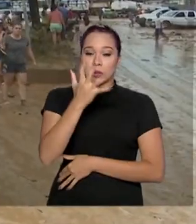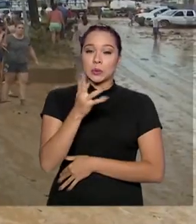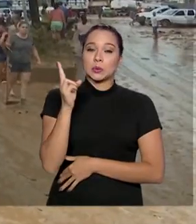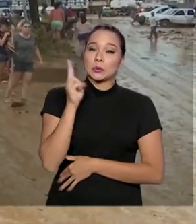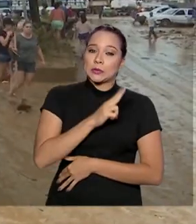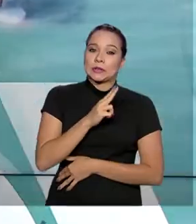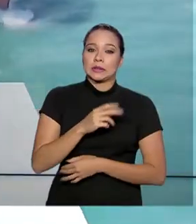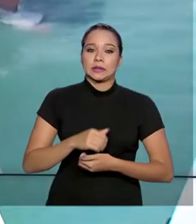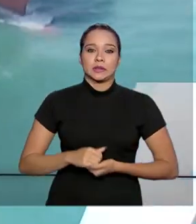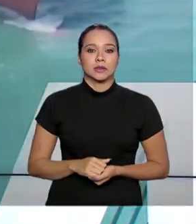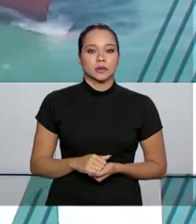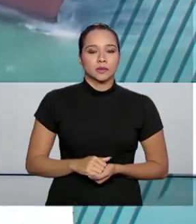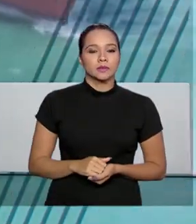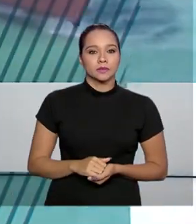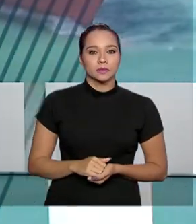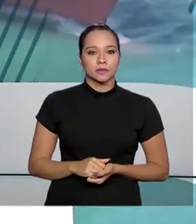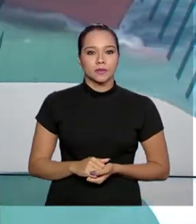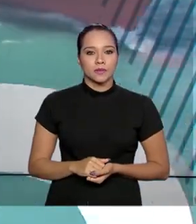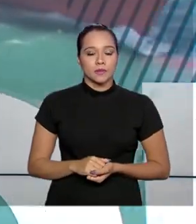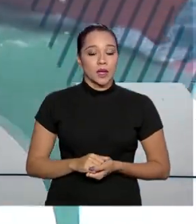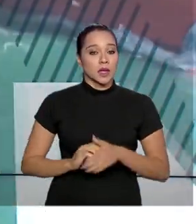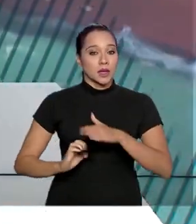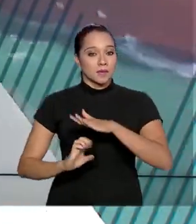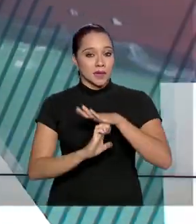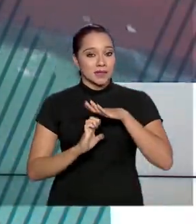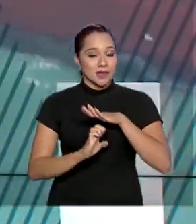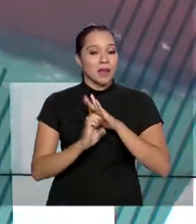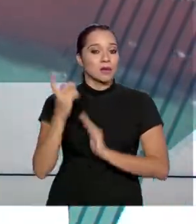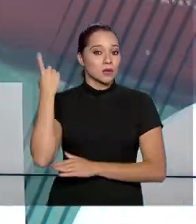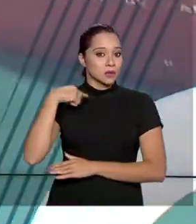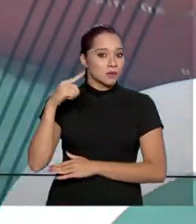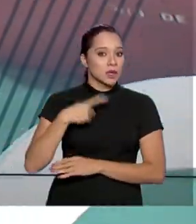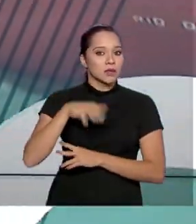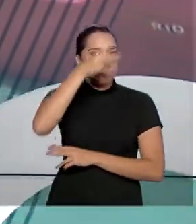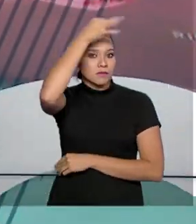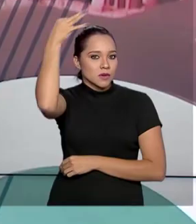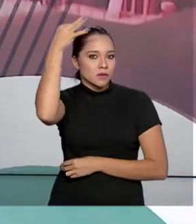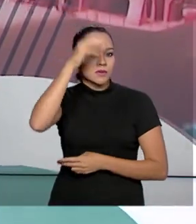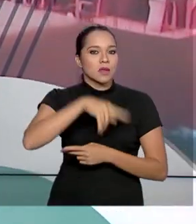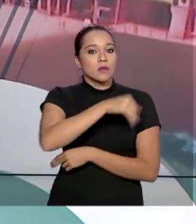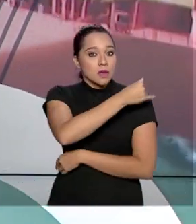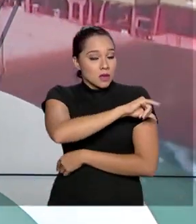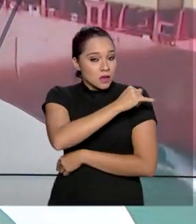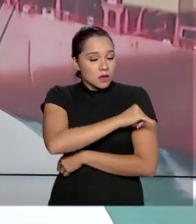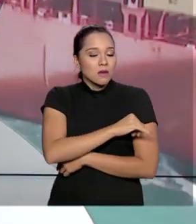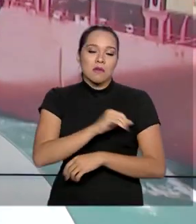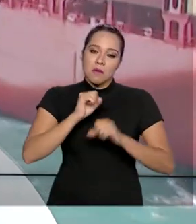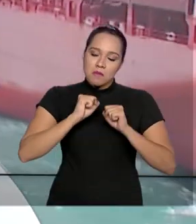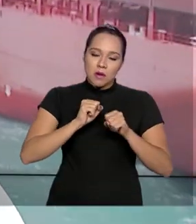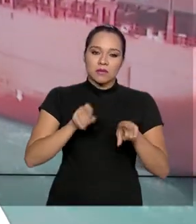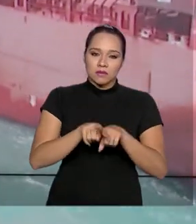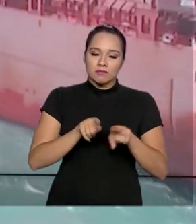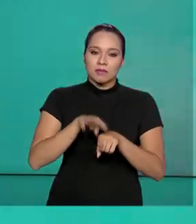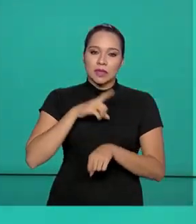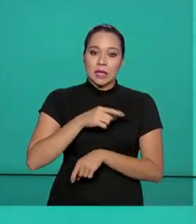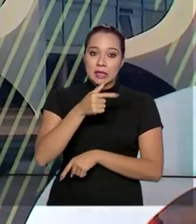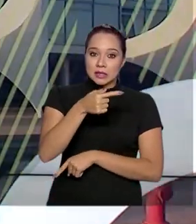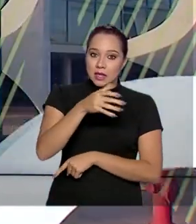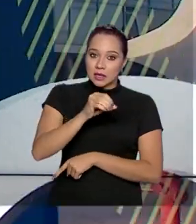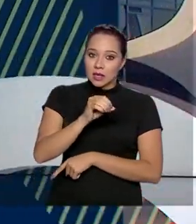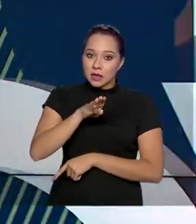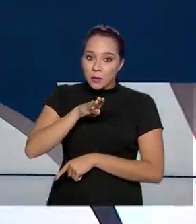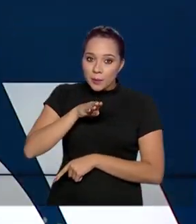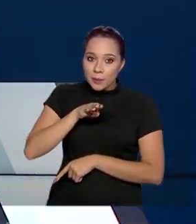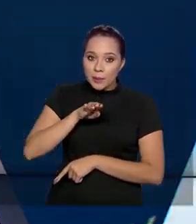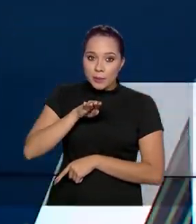emergência. E empresários de Minas Gerais, Espírito Santo e Rio de Janeiro vão poder contar com 70 milhões de